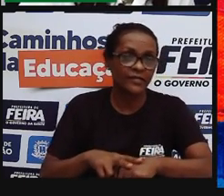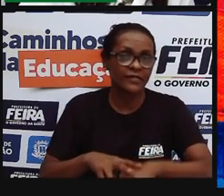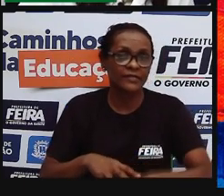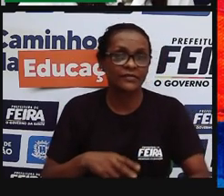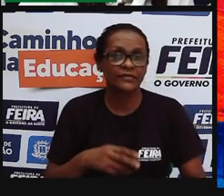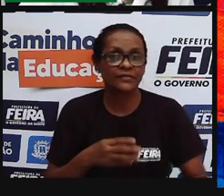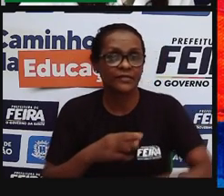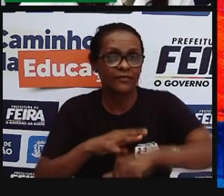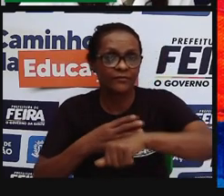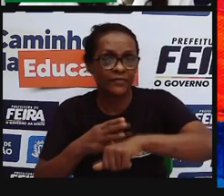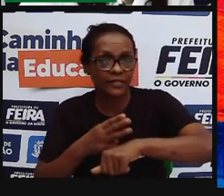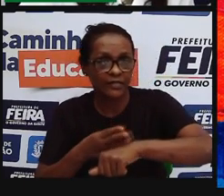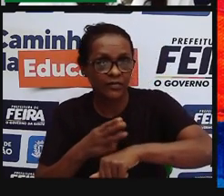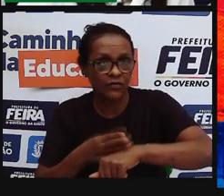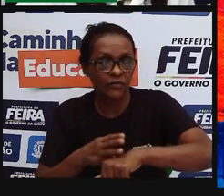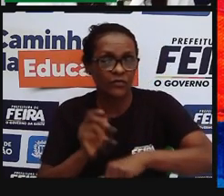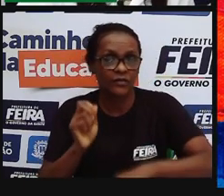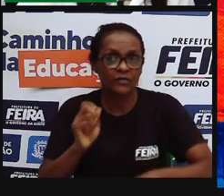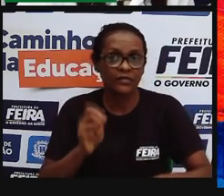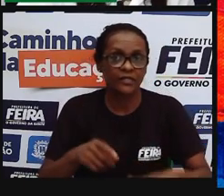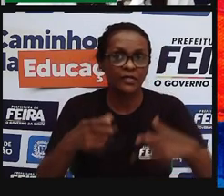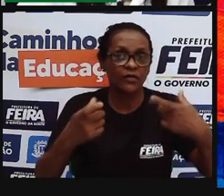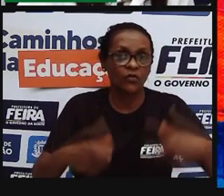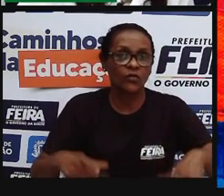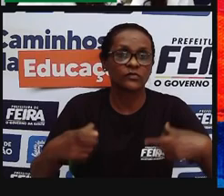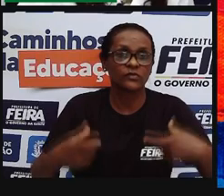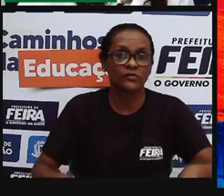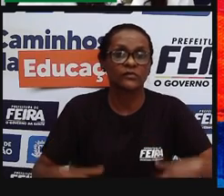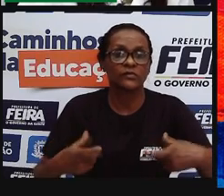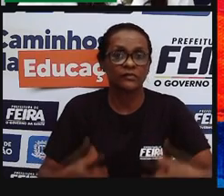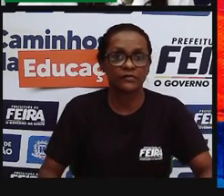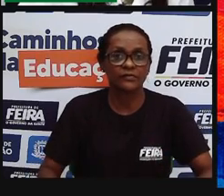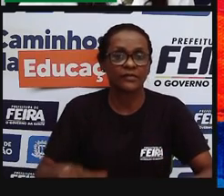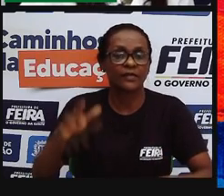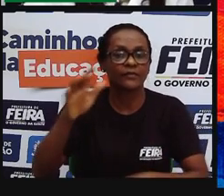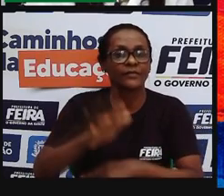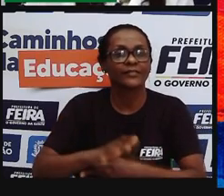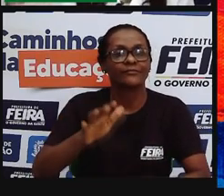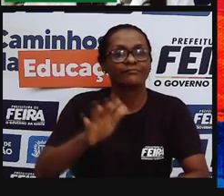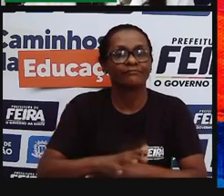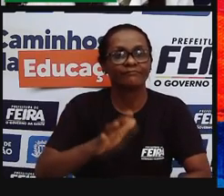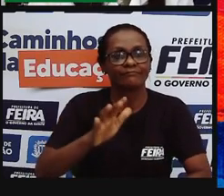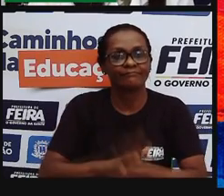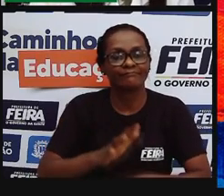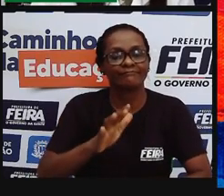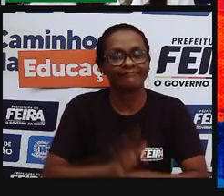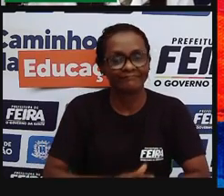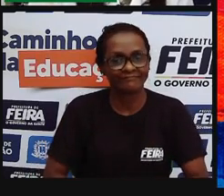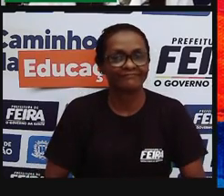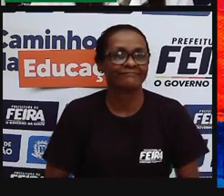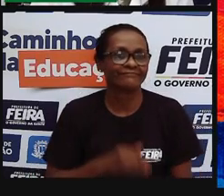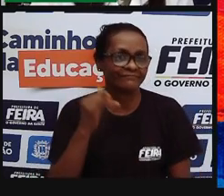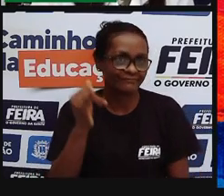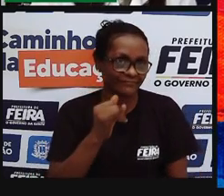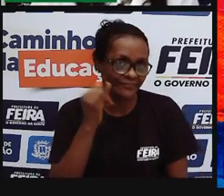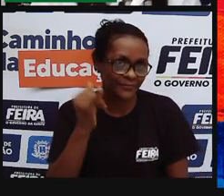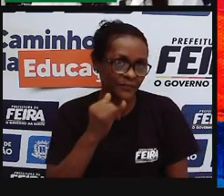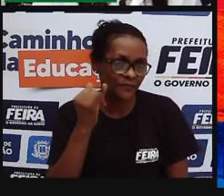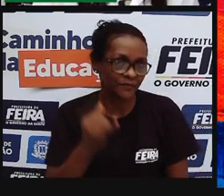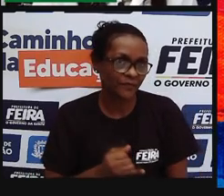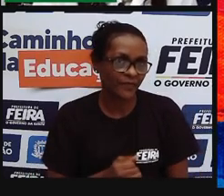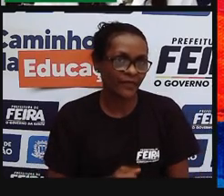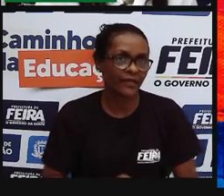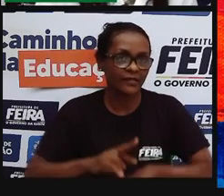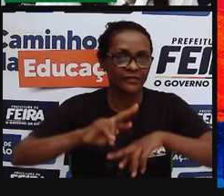são unidades de conservação, tá? Essas unidades de conservação existem diversas classificações, de diversos tipos,